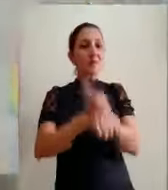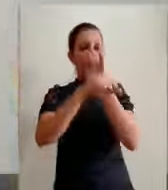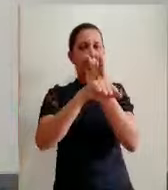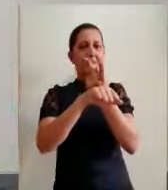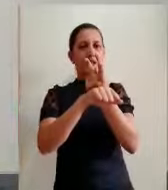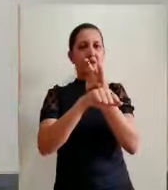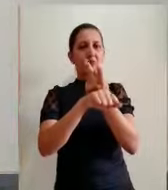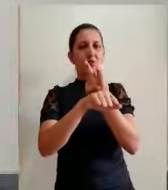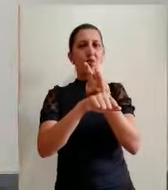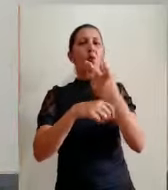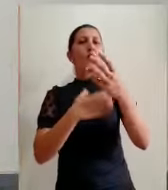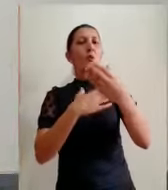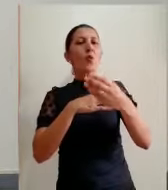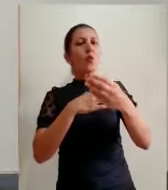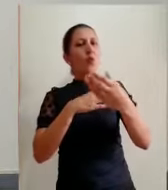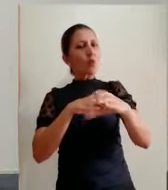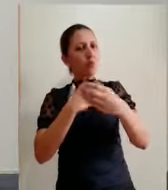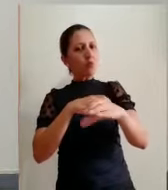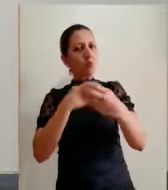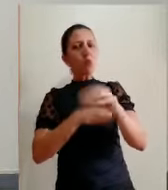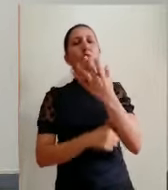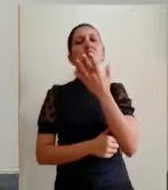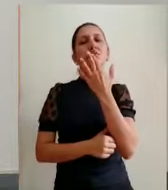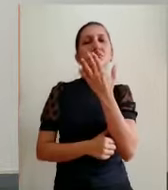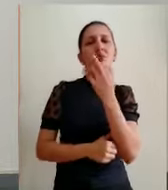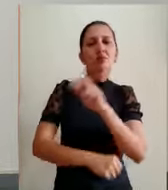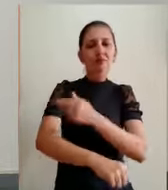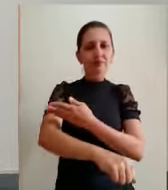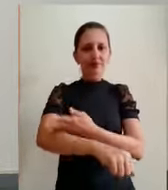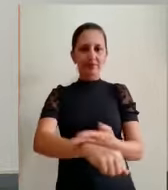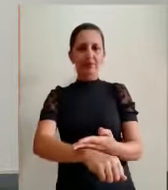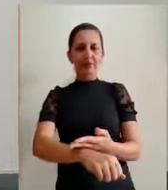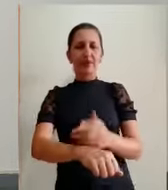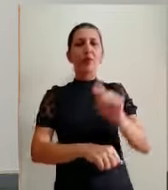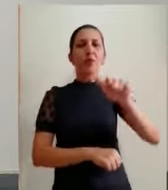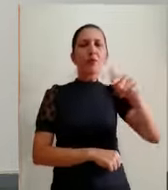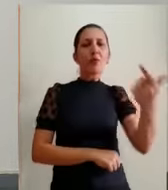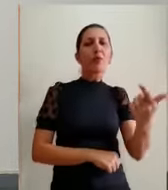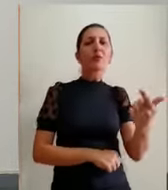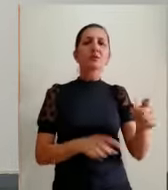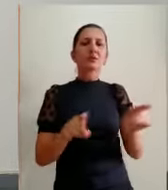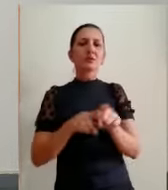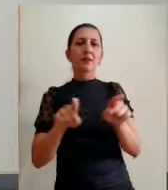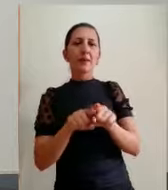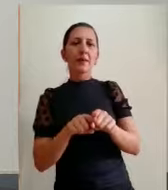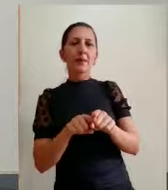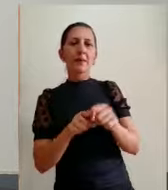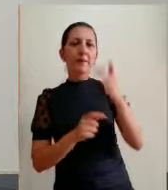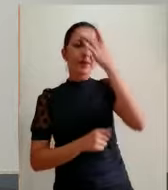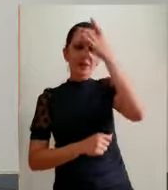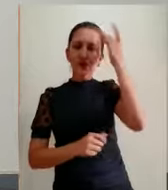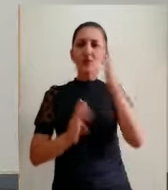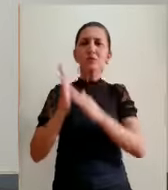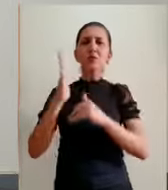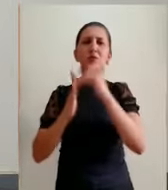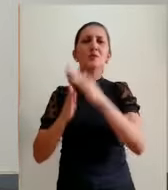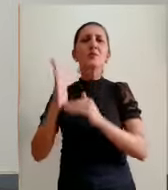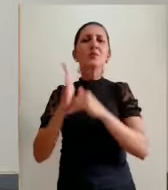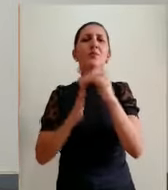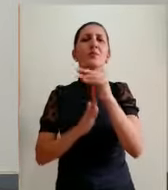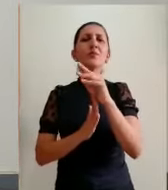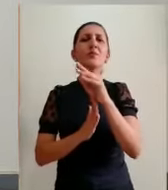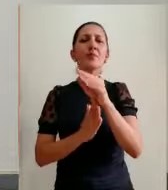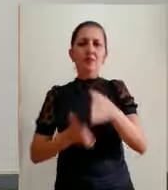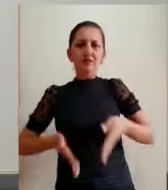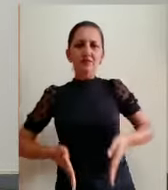A nossa outra artista participante da nossa exposição aqui na Galeria do Multimeio é a artista plástica de